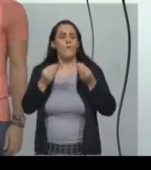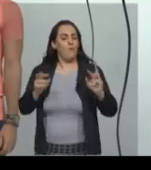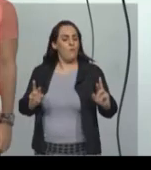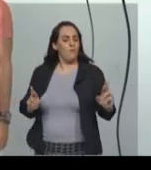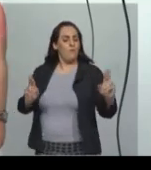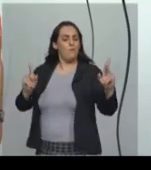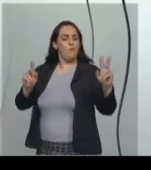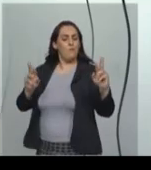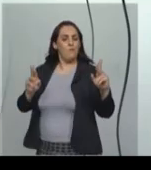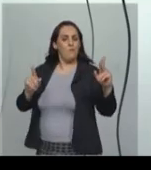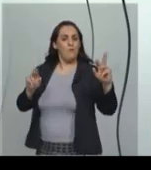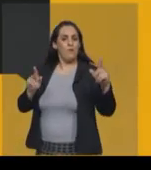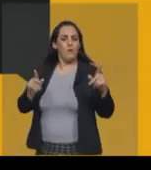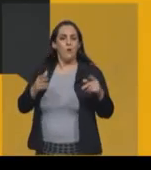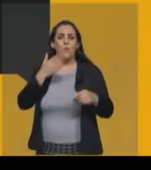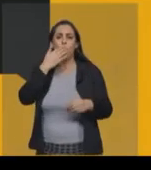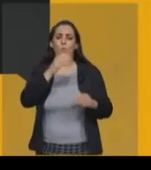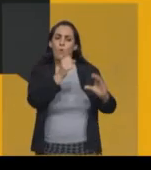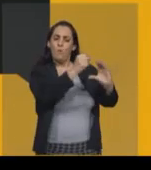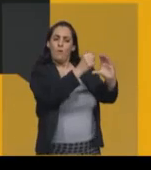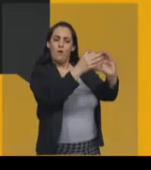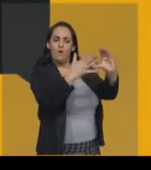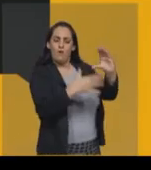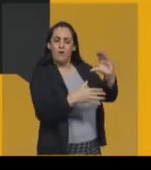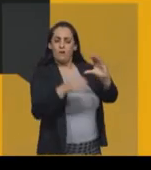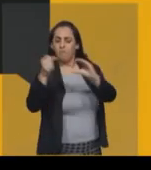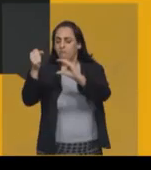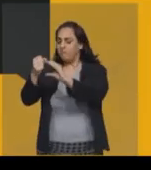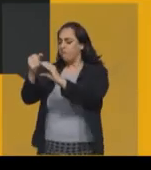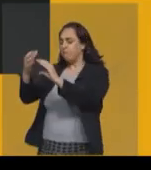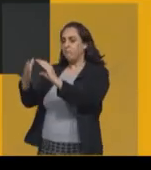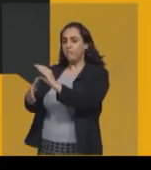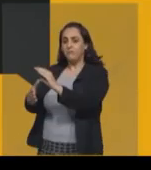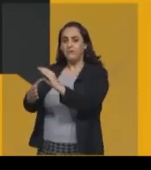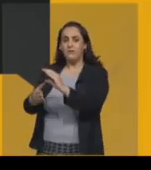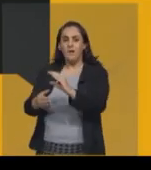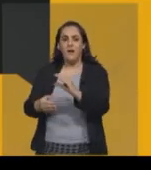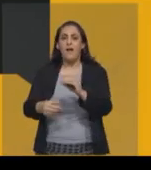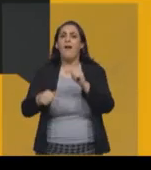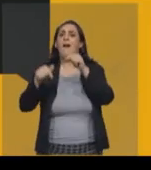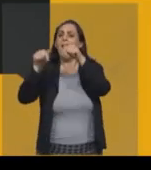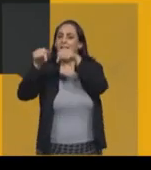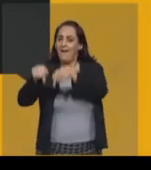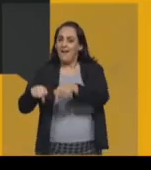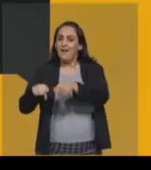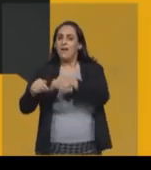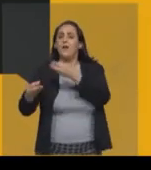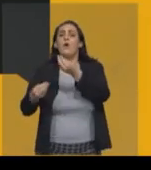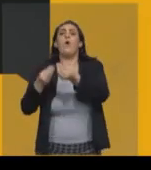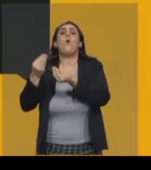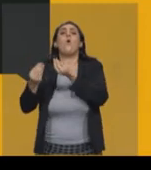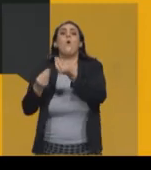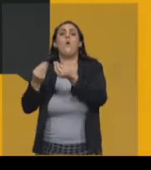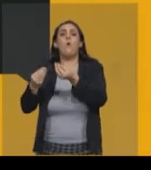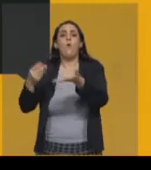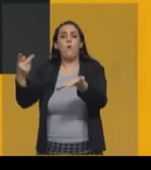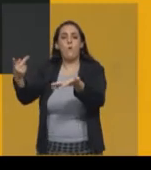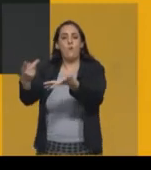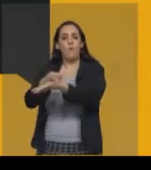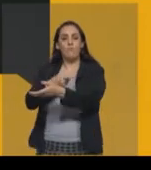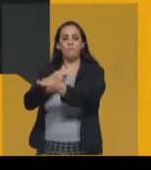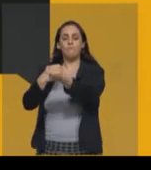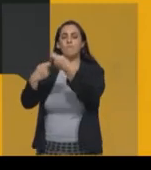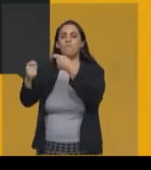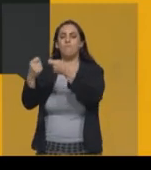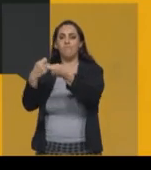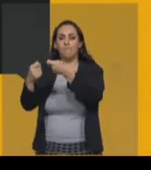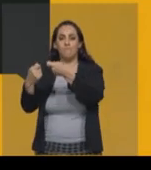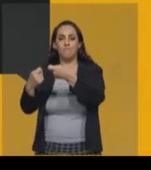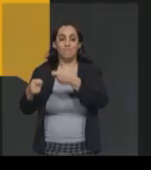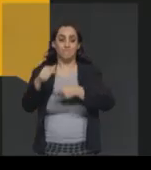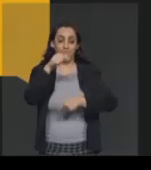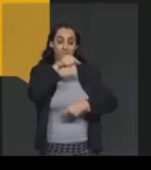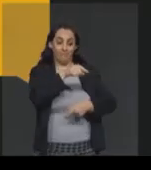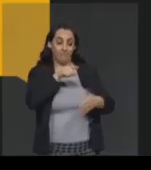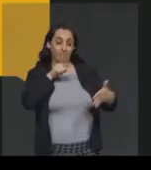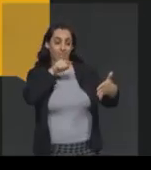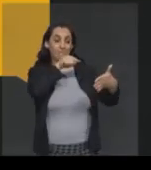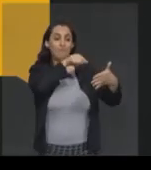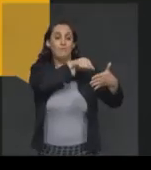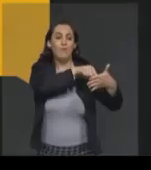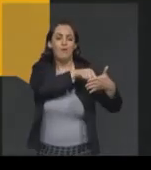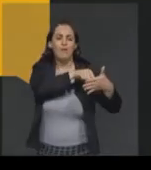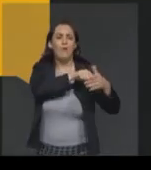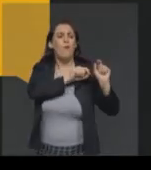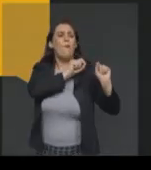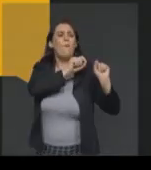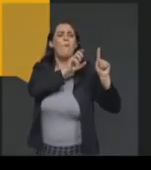caracteriza o município, reconhecer como o município é administrado e identificar o que é uma cidade. Bom, para